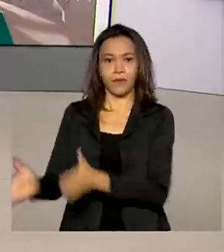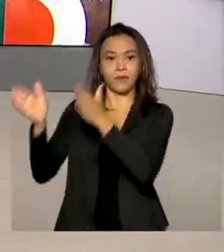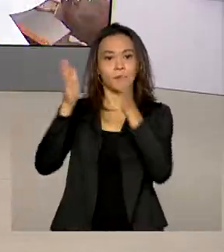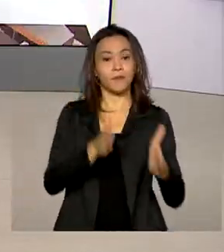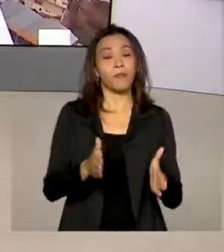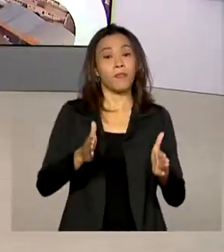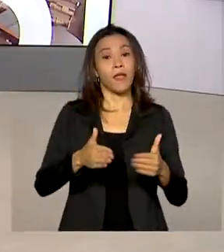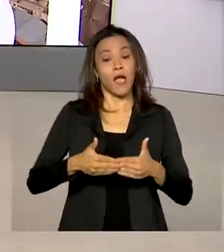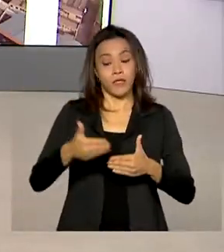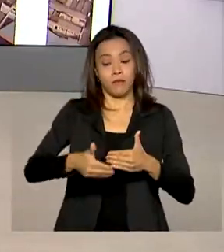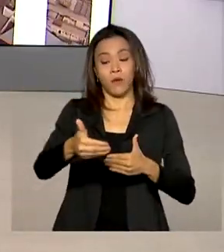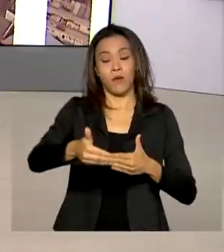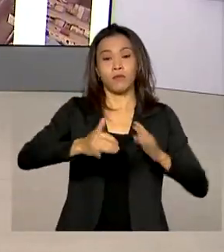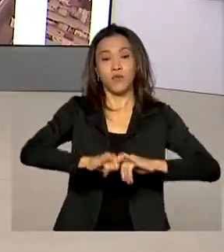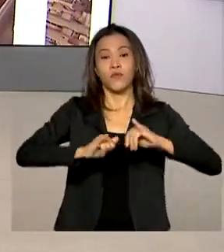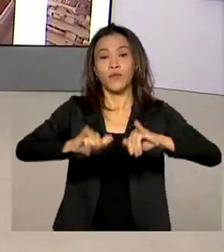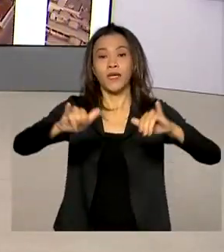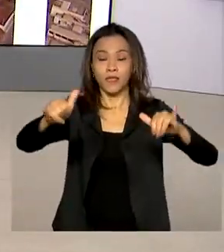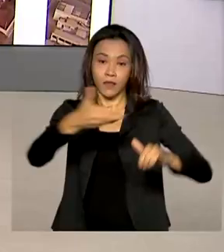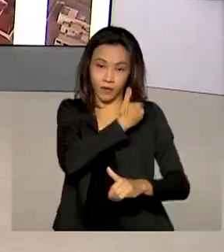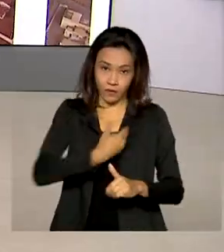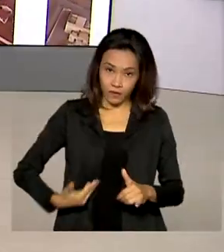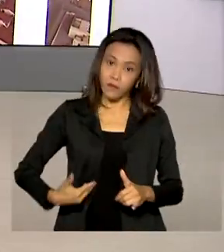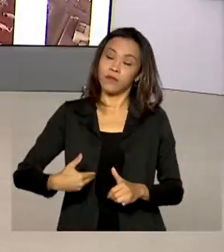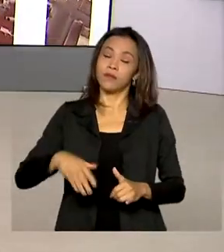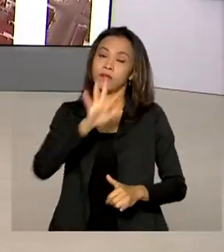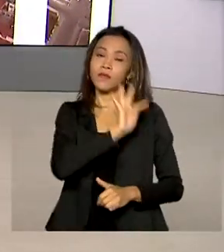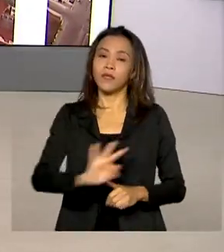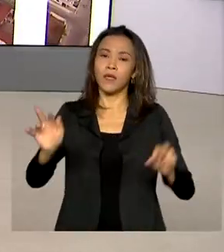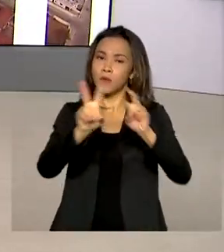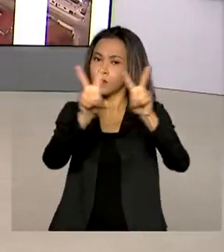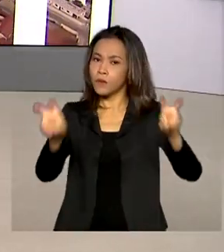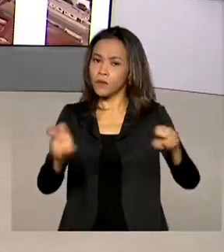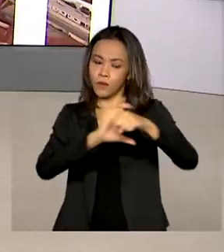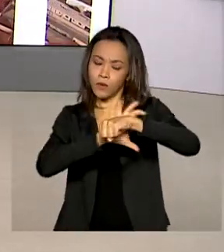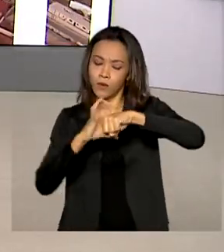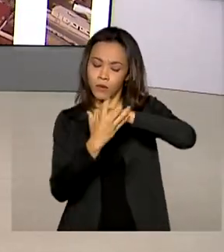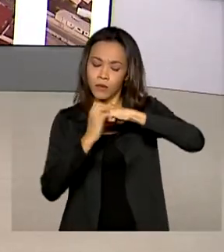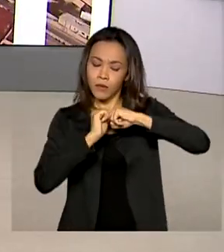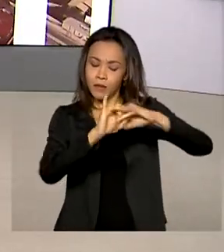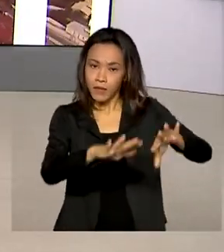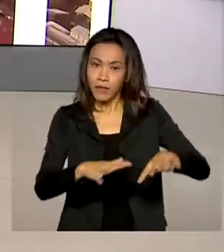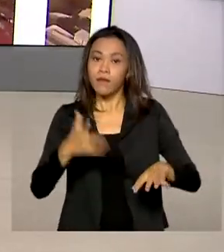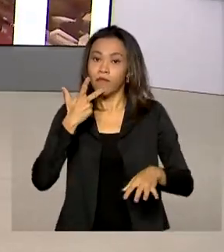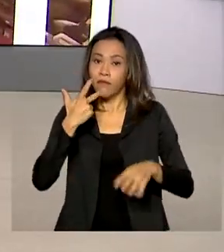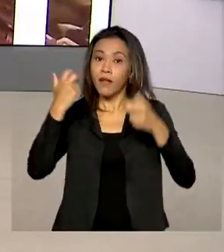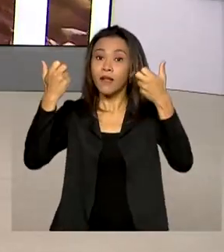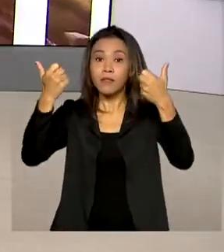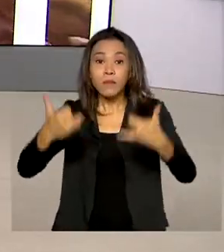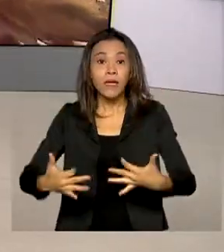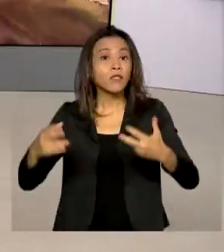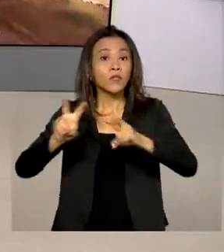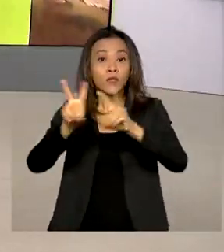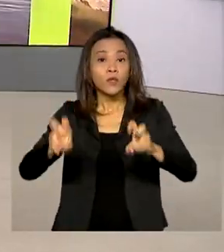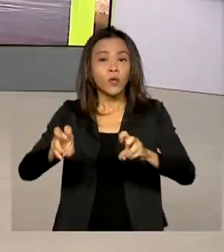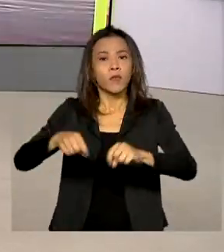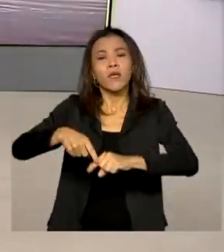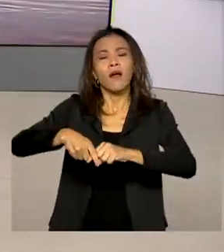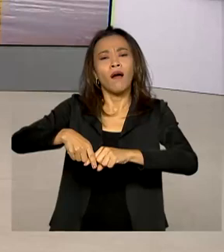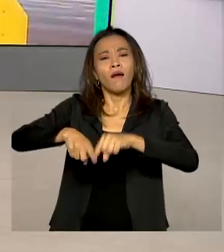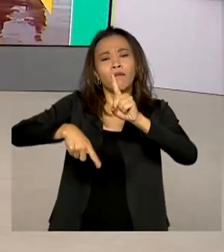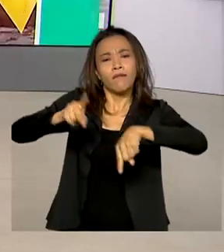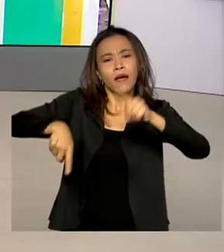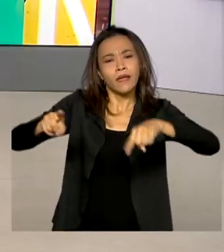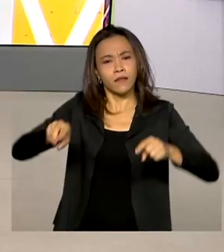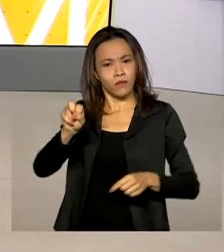do governo federal sobre a pandemia vão focar nos cuidados contra as variantes da Covid-19. O secretário especial de comunicação social,